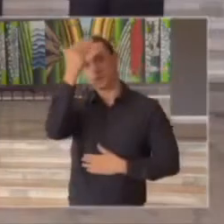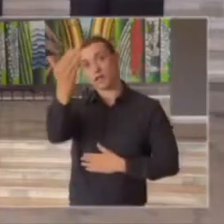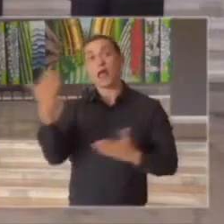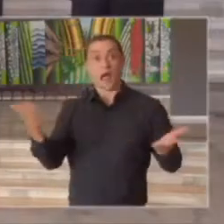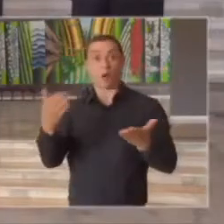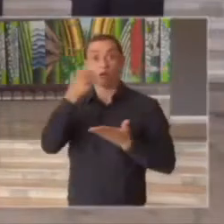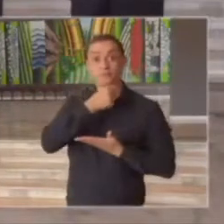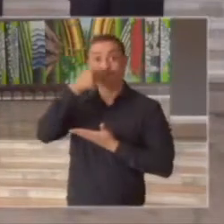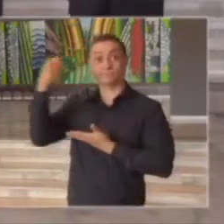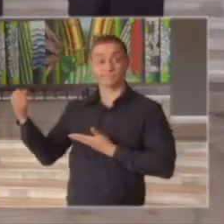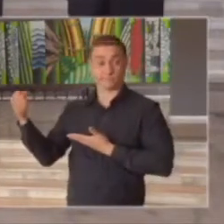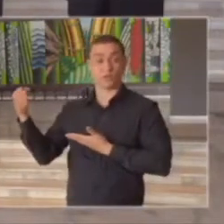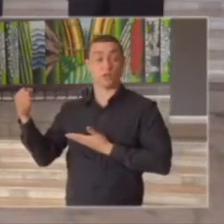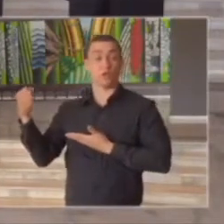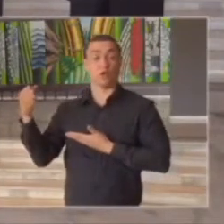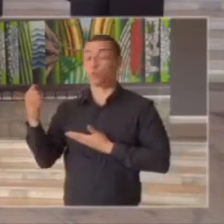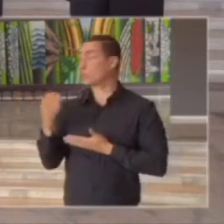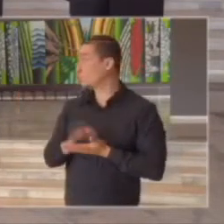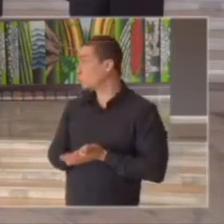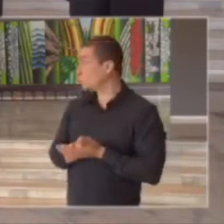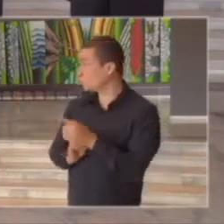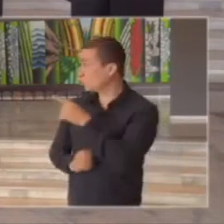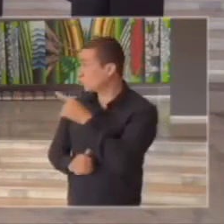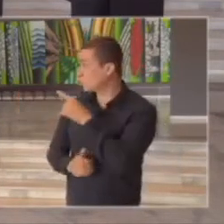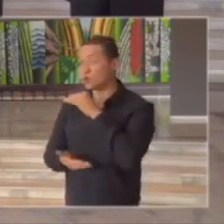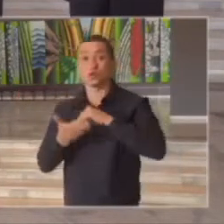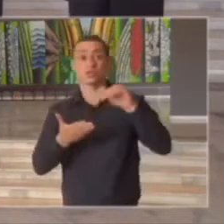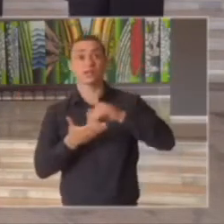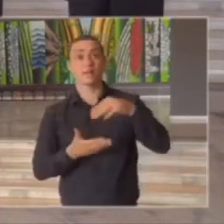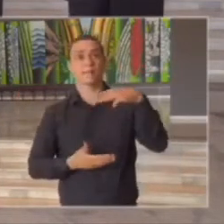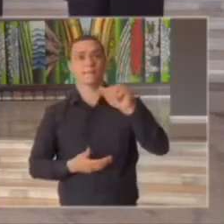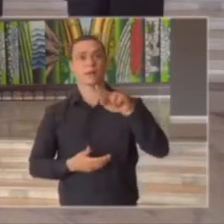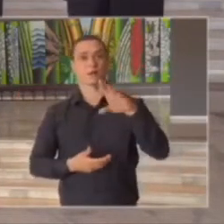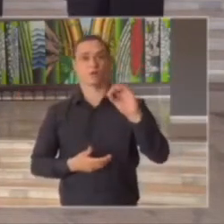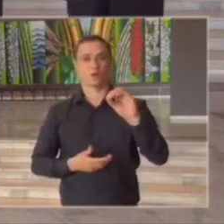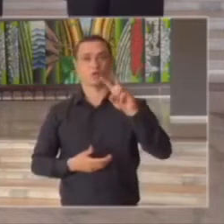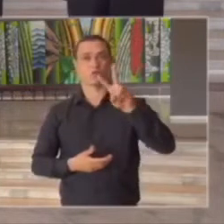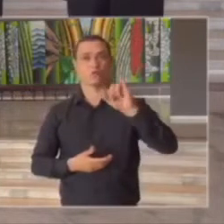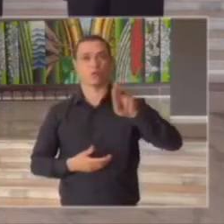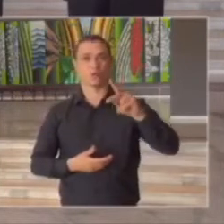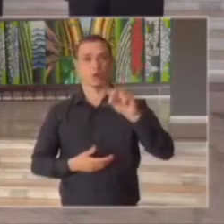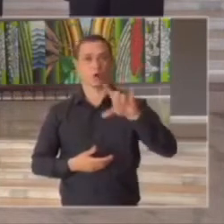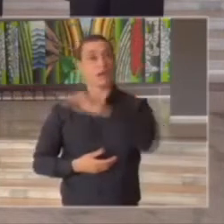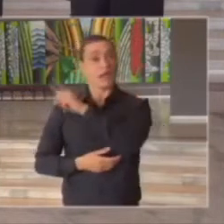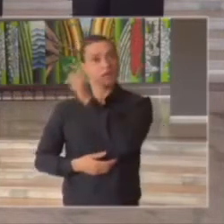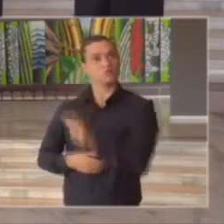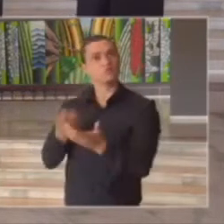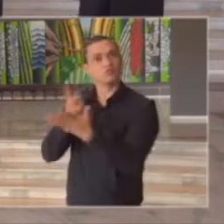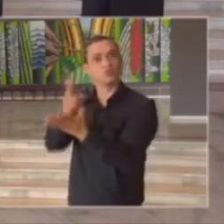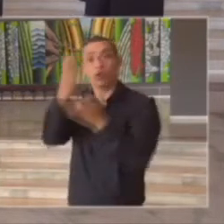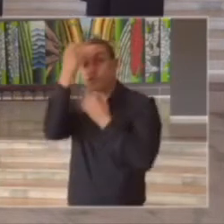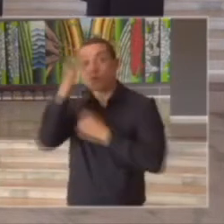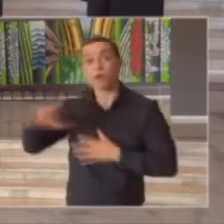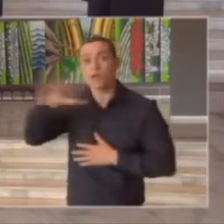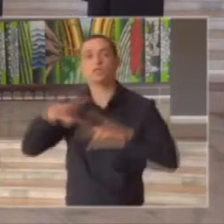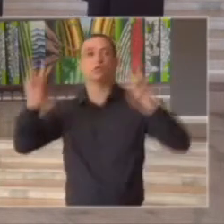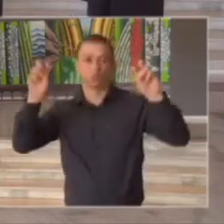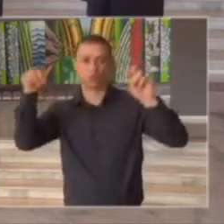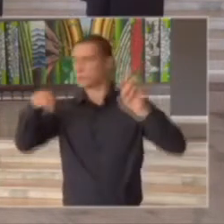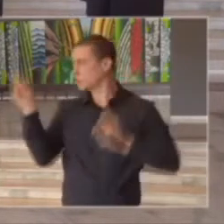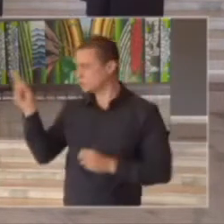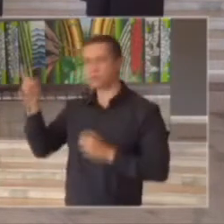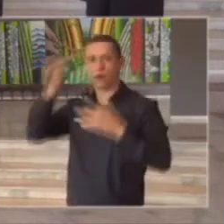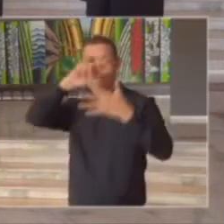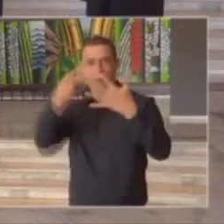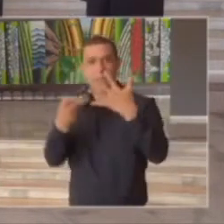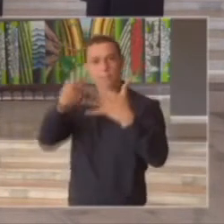as informações a respeito dessa atualização obrigado doutor Carlos boa tarde a todos a